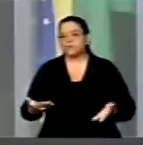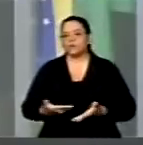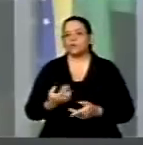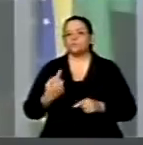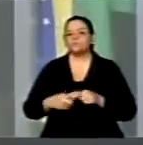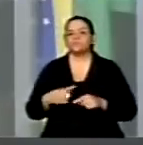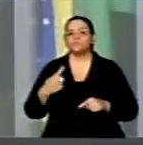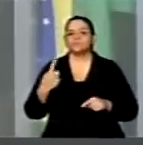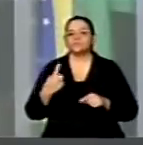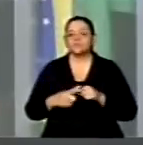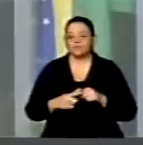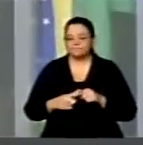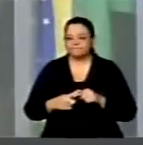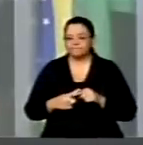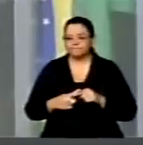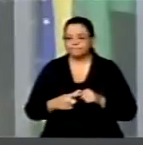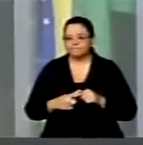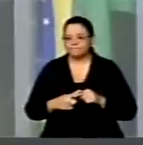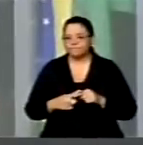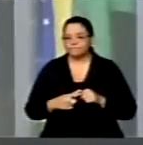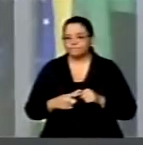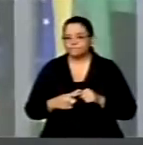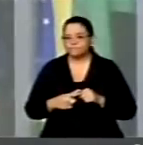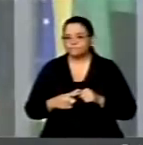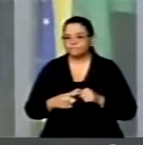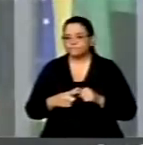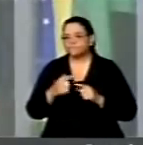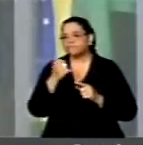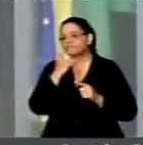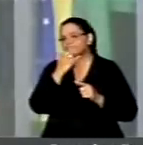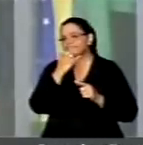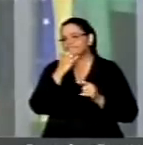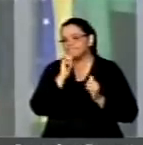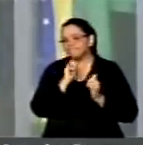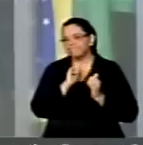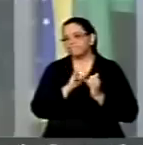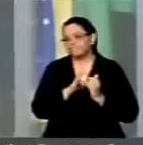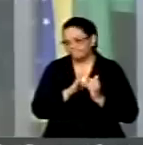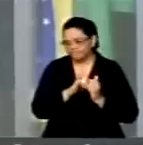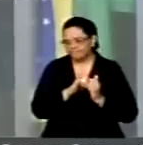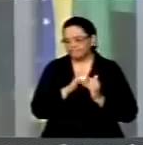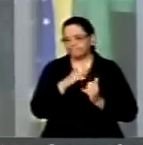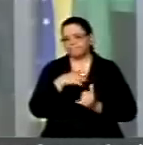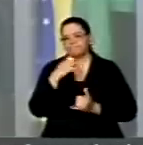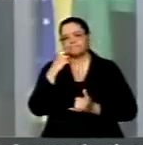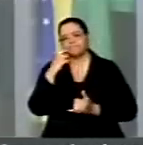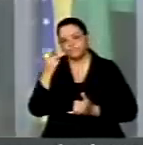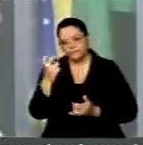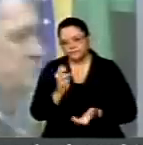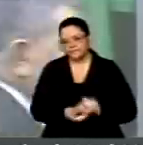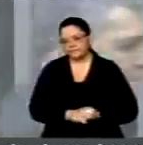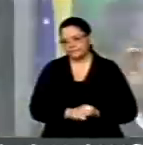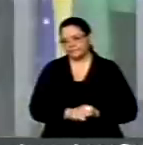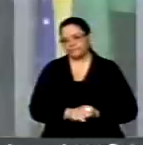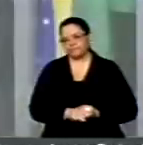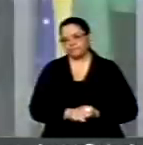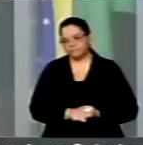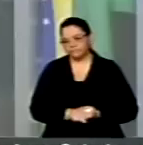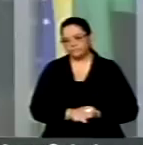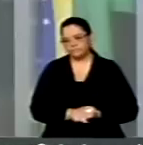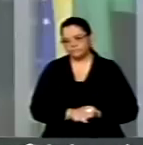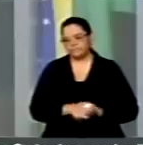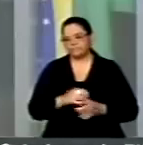de uma forma que nos cobre, me perdoem, de vergonha e de ridículo, em algo que é do